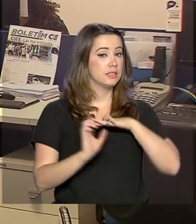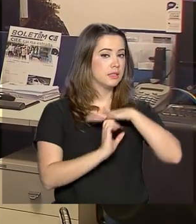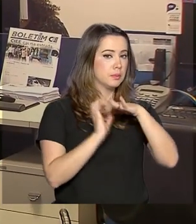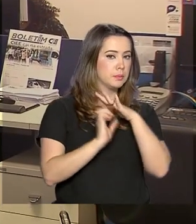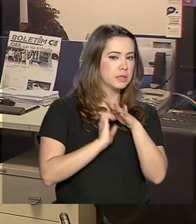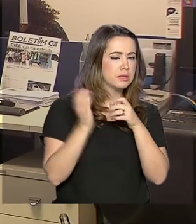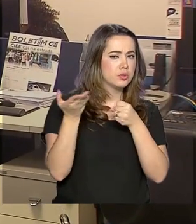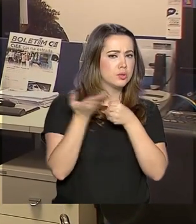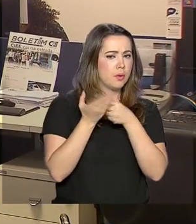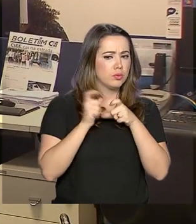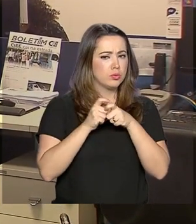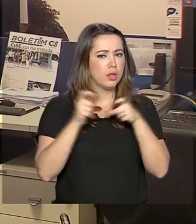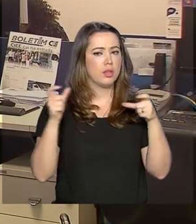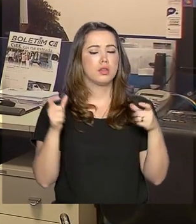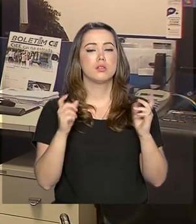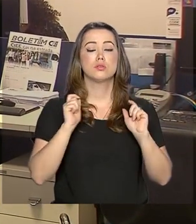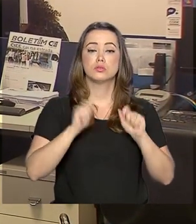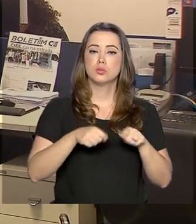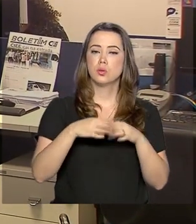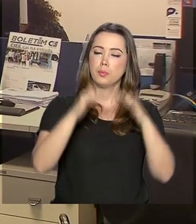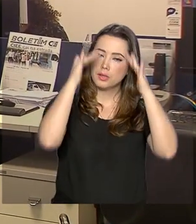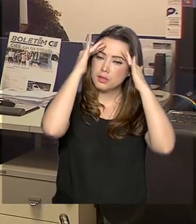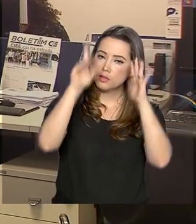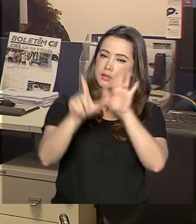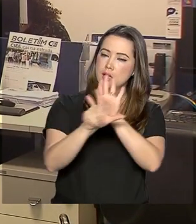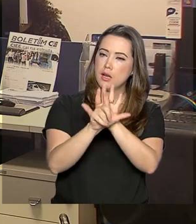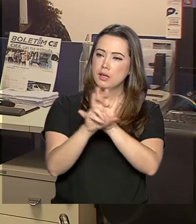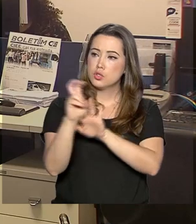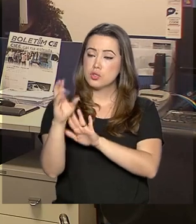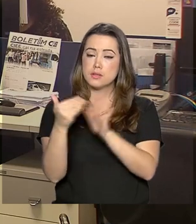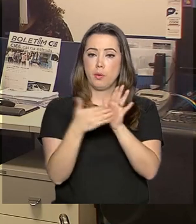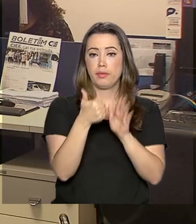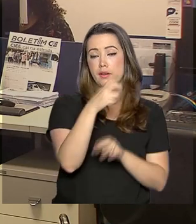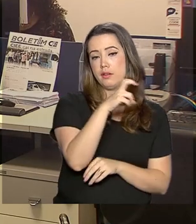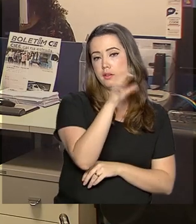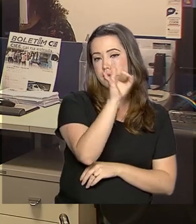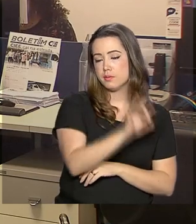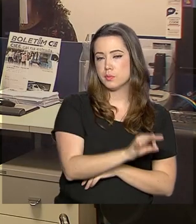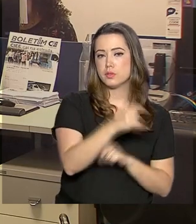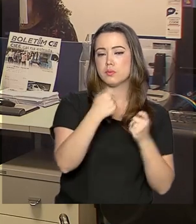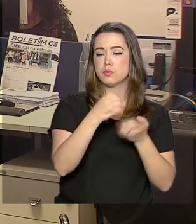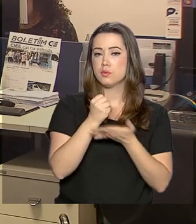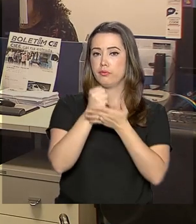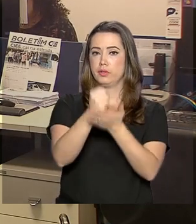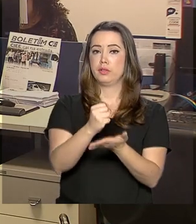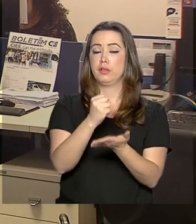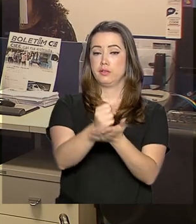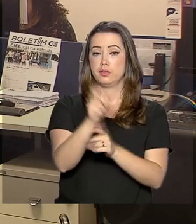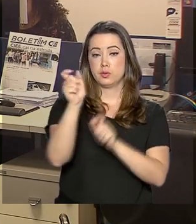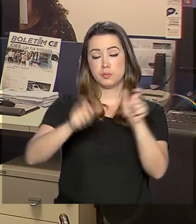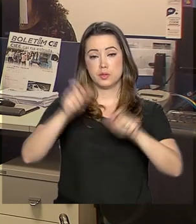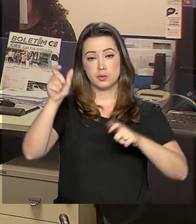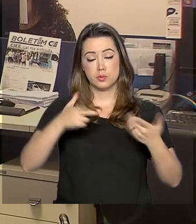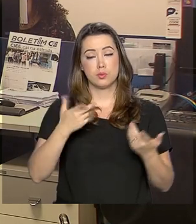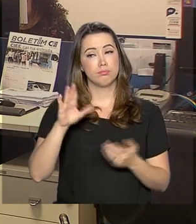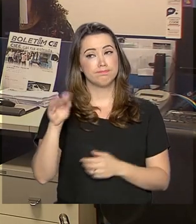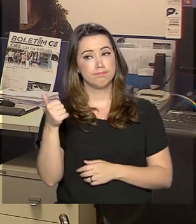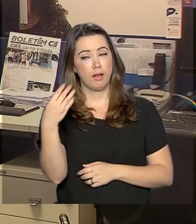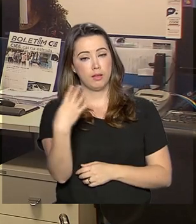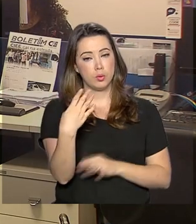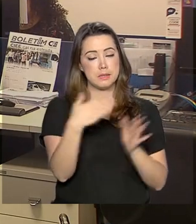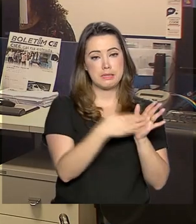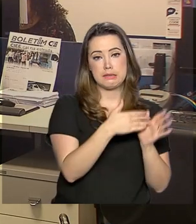grande porte cumprem a lei que determina que 5 a 15% das vagas devem ser destinadas às pessoas que têm entre